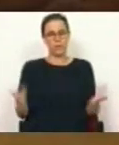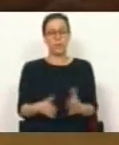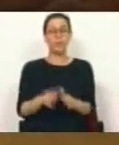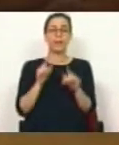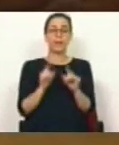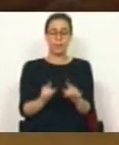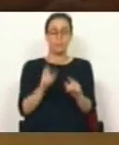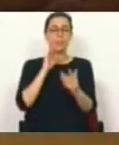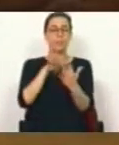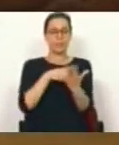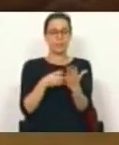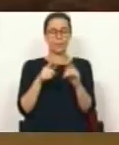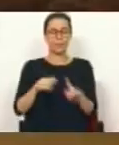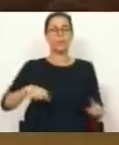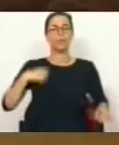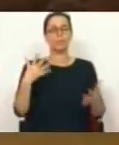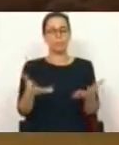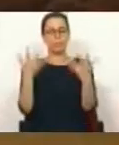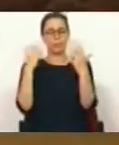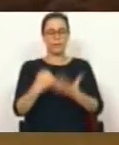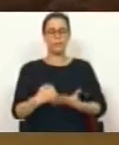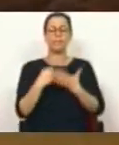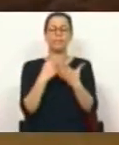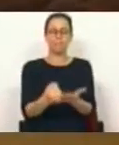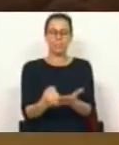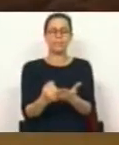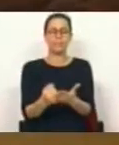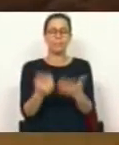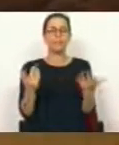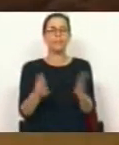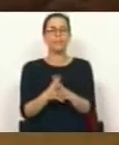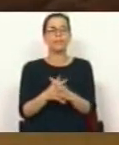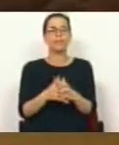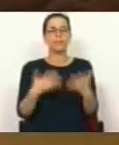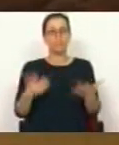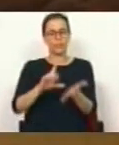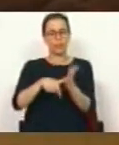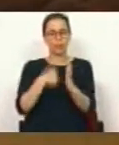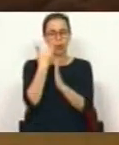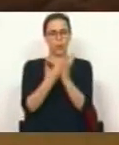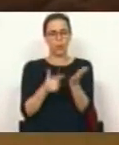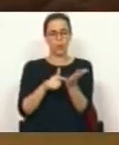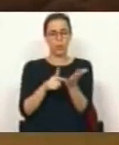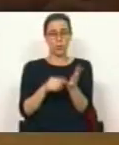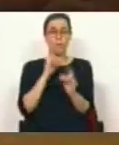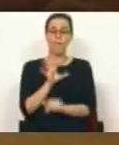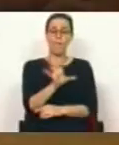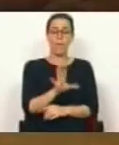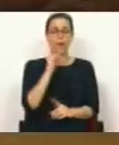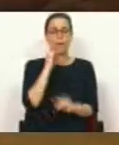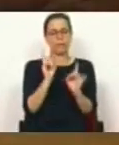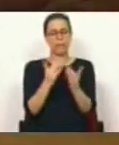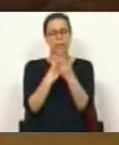Face a este quadro, os Verdes pretendem dar o seu contributo, através do presente projeto de resolução, como forma de